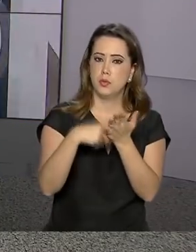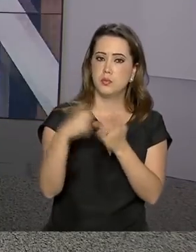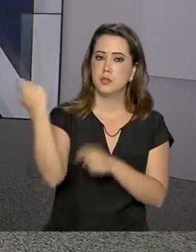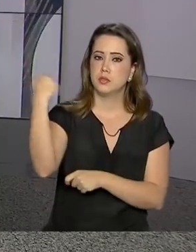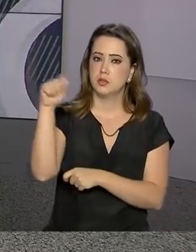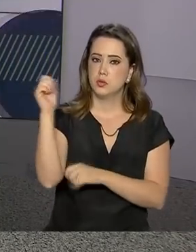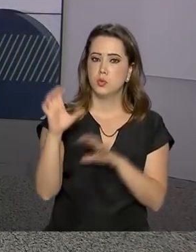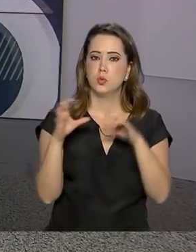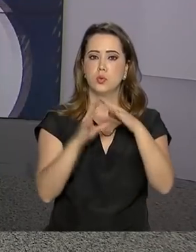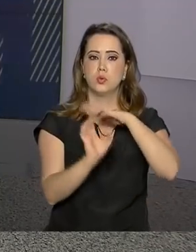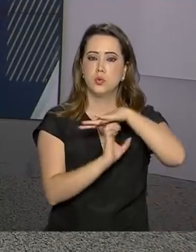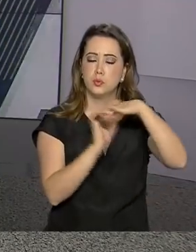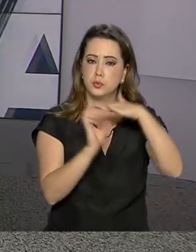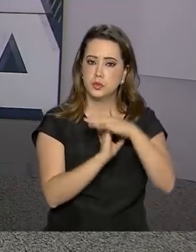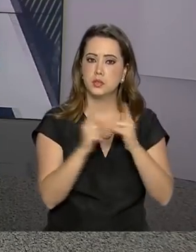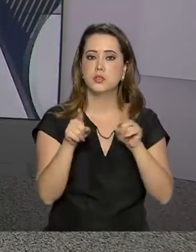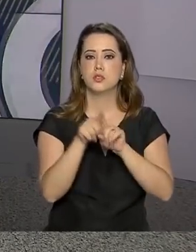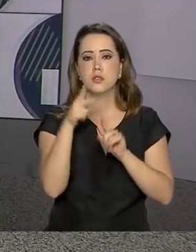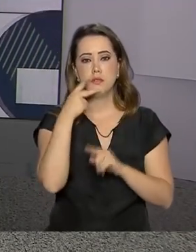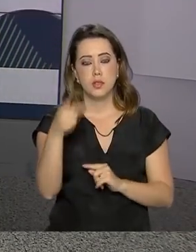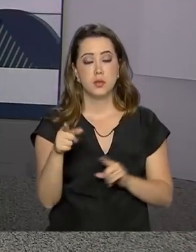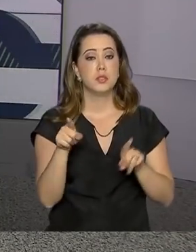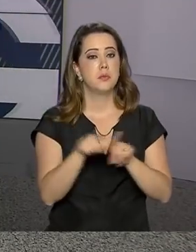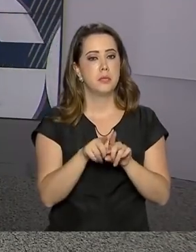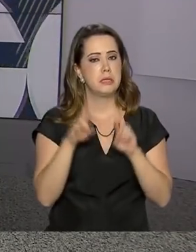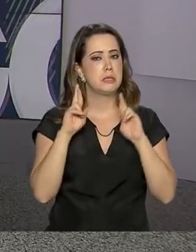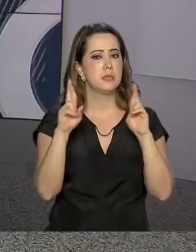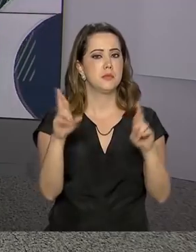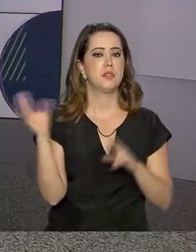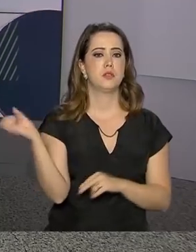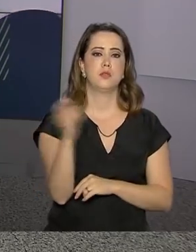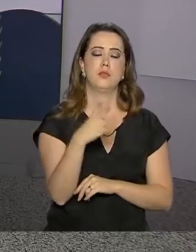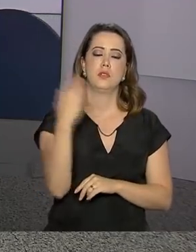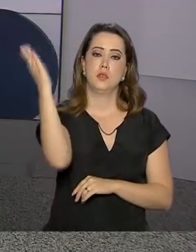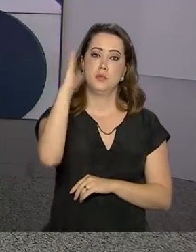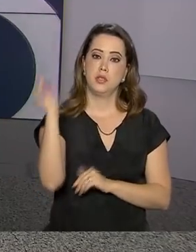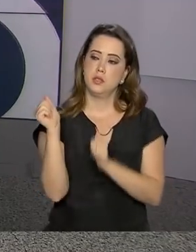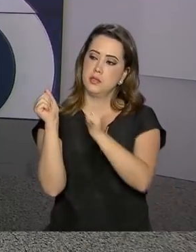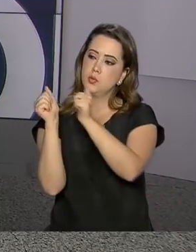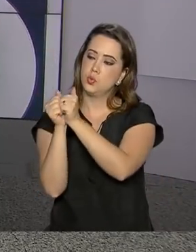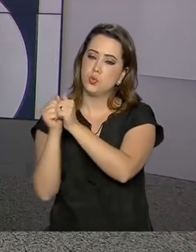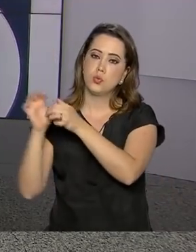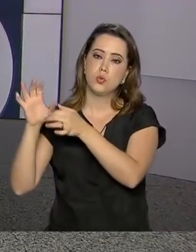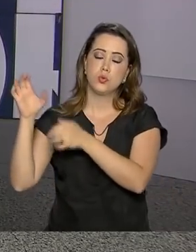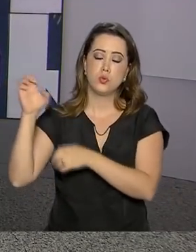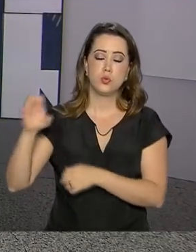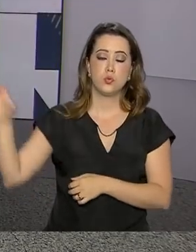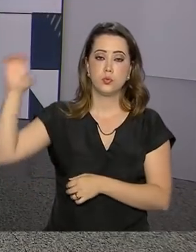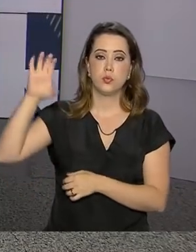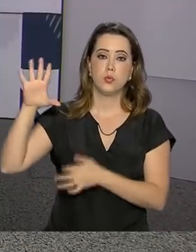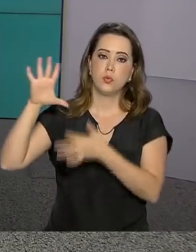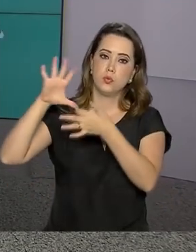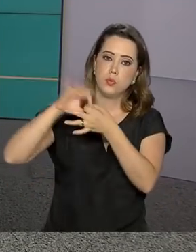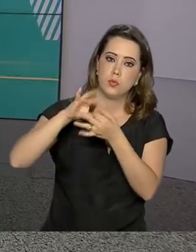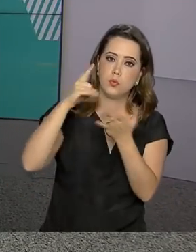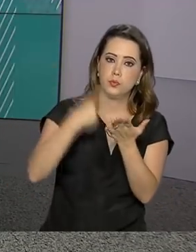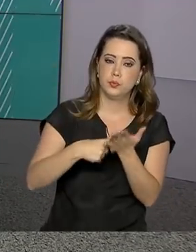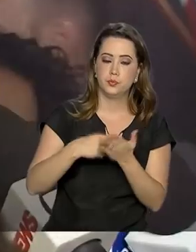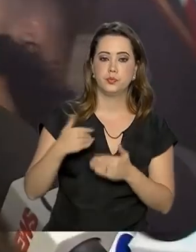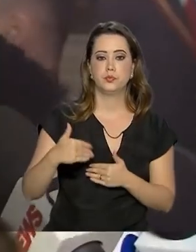setor energético e destacou que espera novidades no acordo Brasil-União Europeia nas próximas semanas.